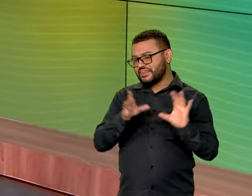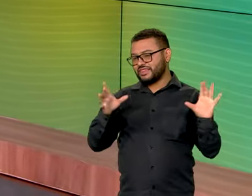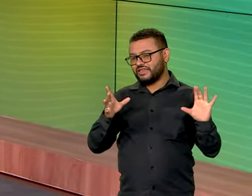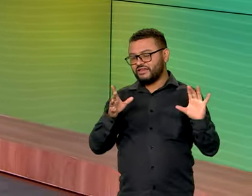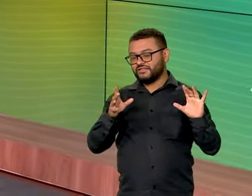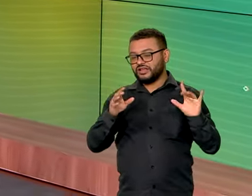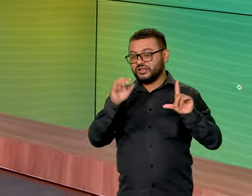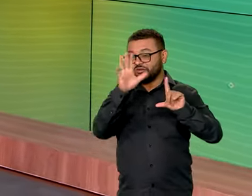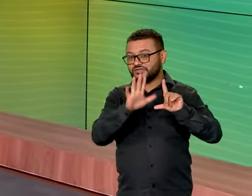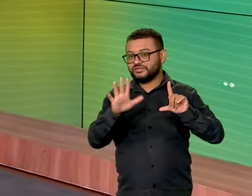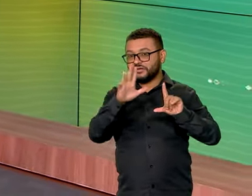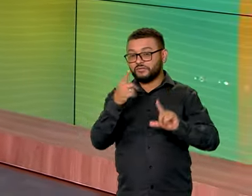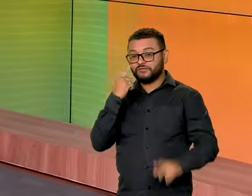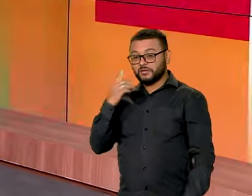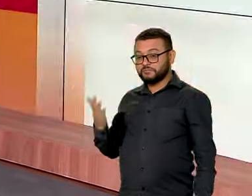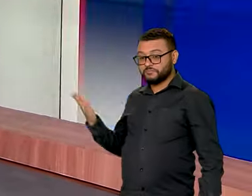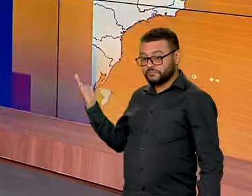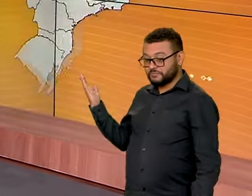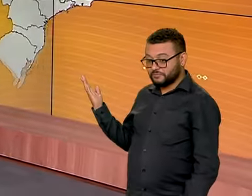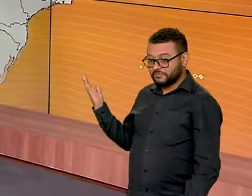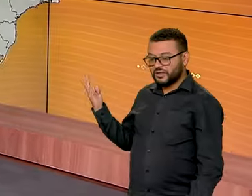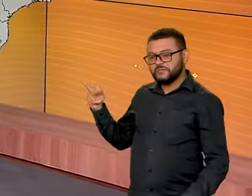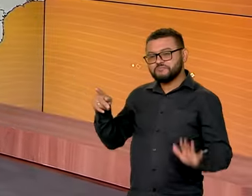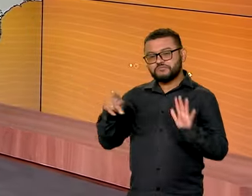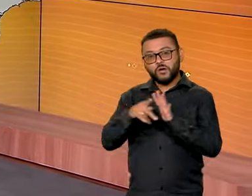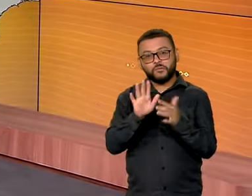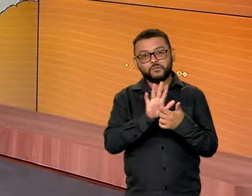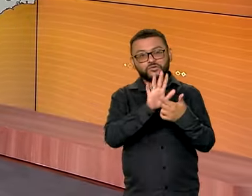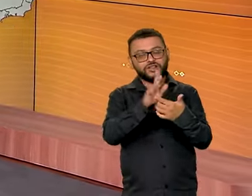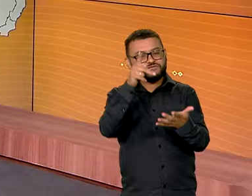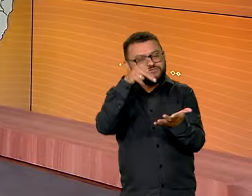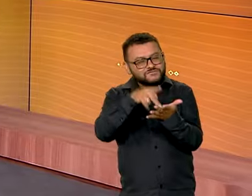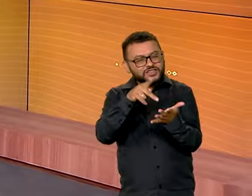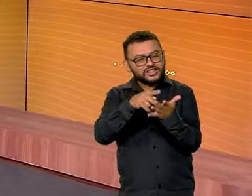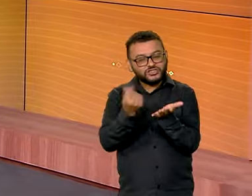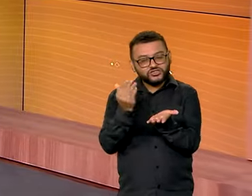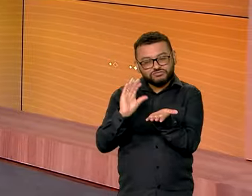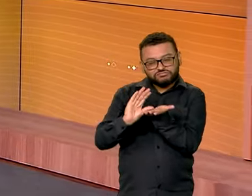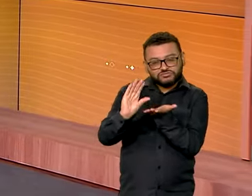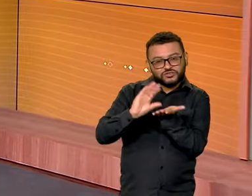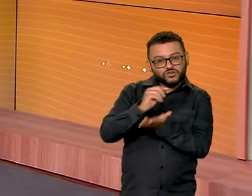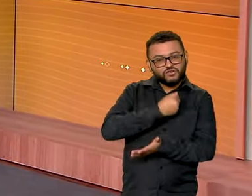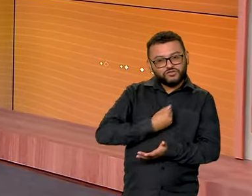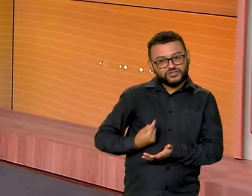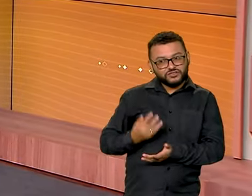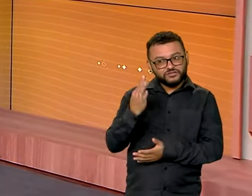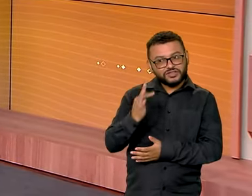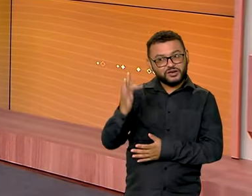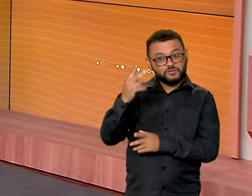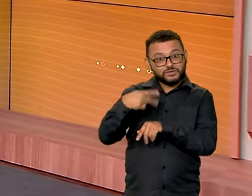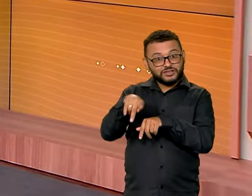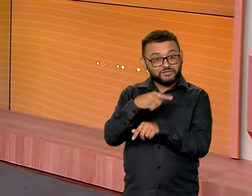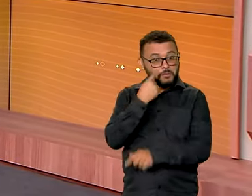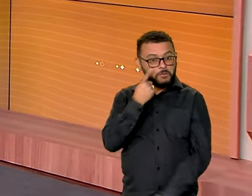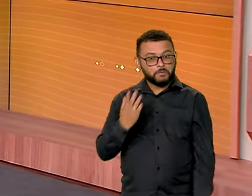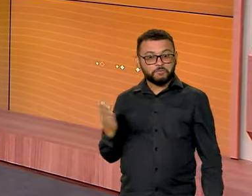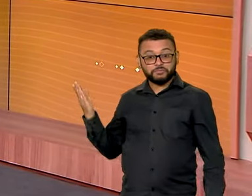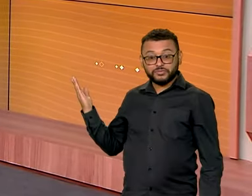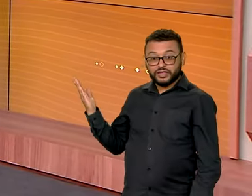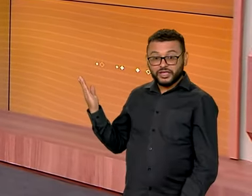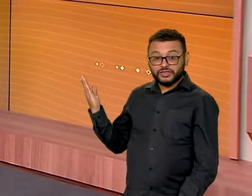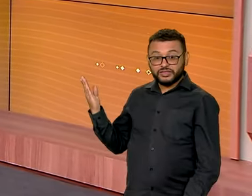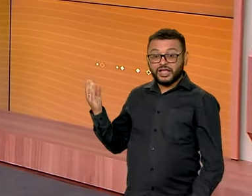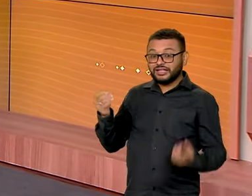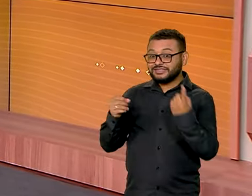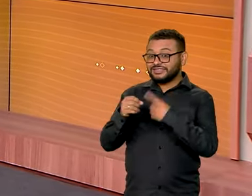na plataforma Comunica.br, que mostra com transparência os investimentos federais em todo o país. Olha só, Barreirinhas é